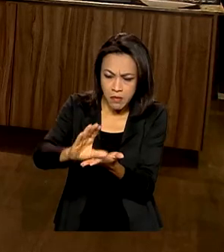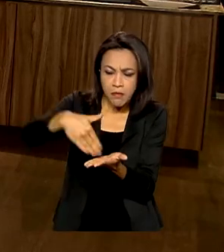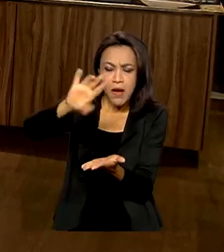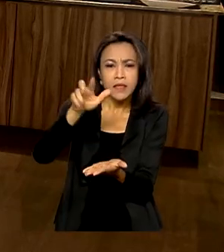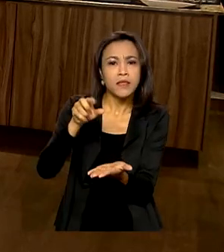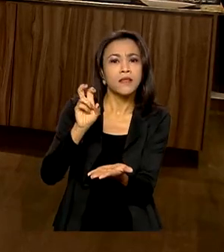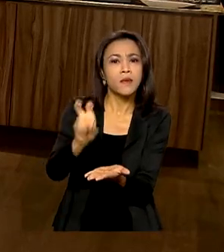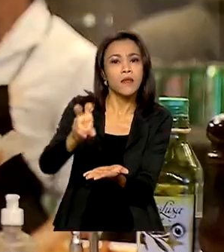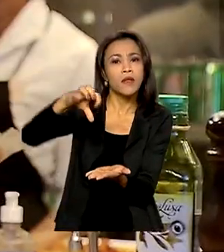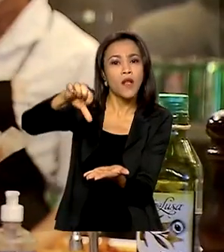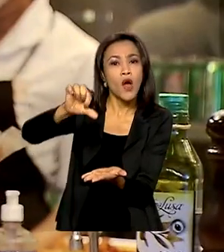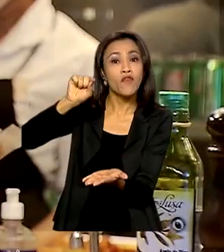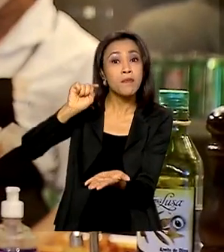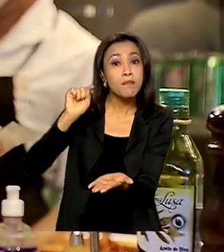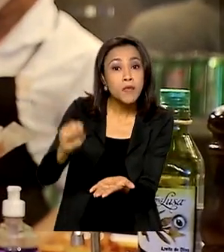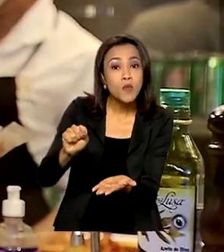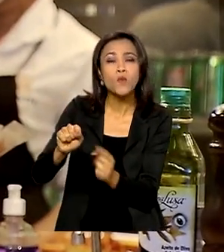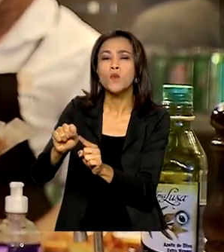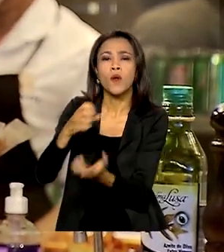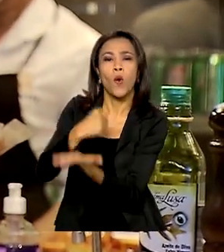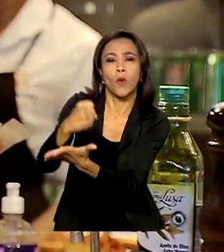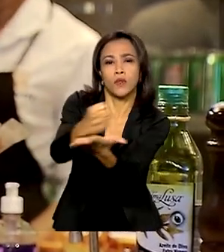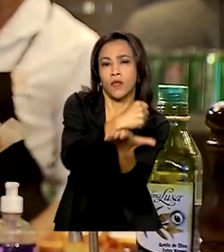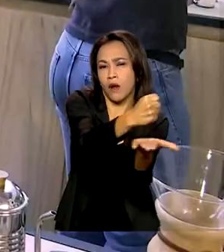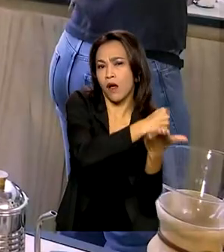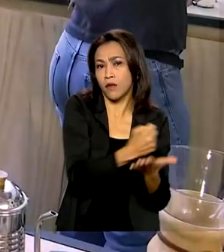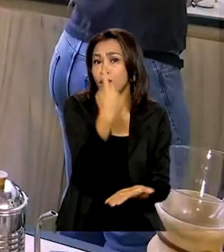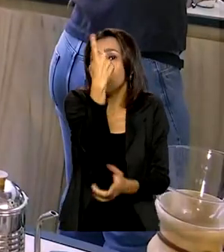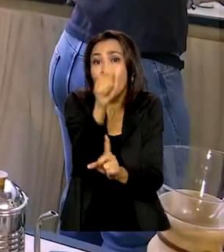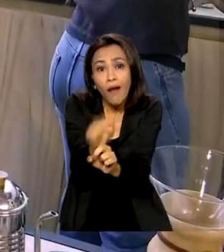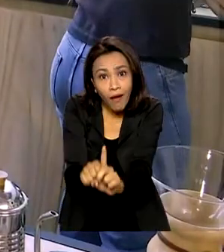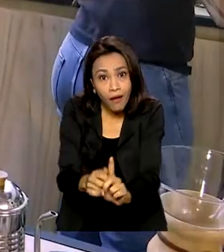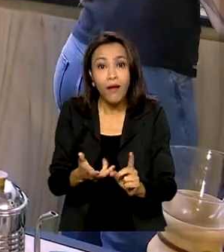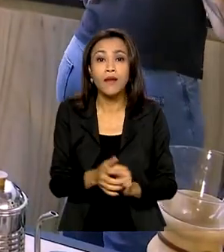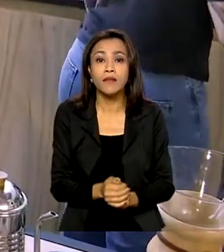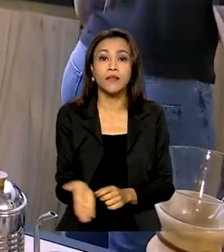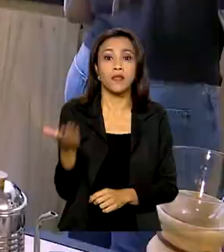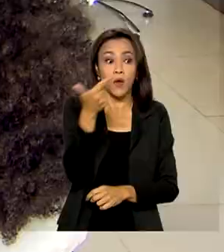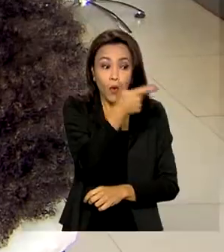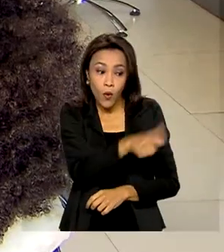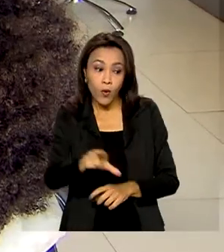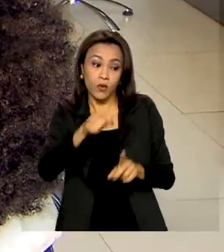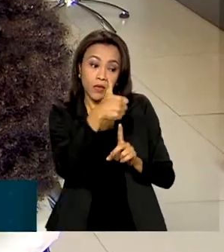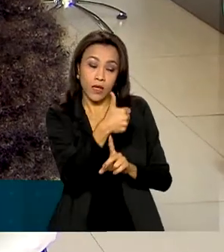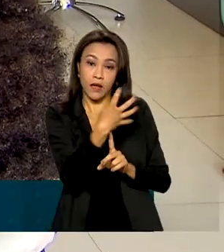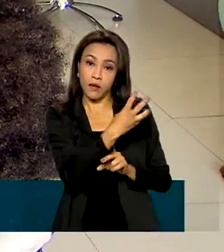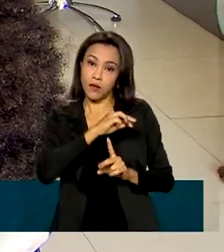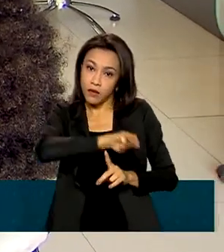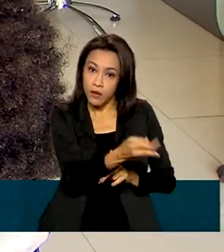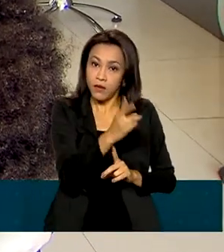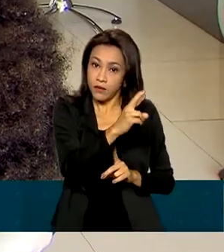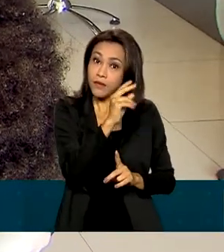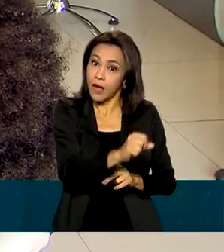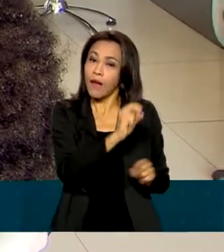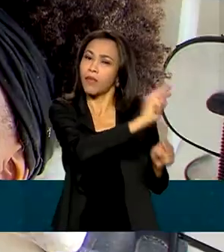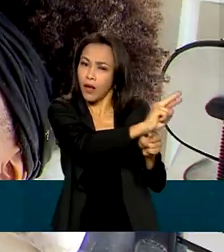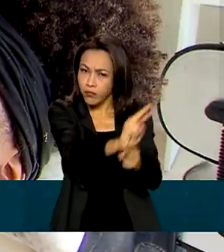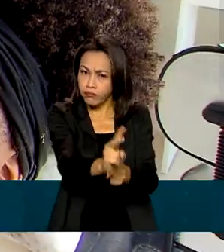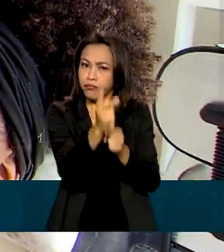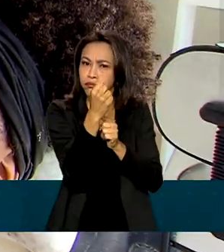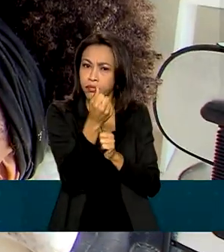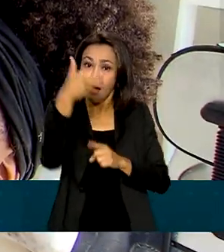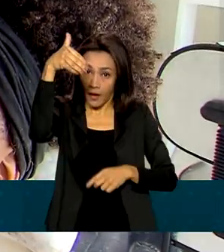mil contratos, em apenas um mês de operação. Outros 14 bilhões de reais ainda podem ser emprestados,